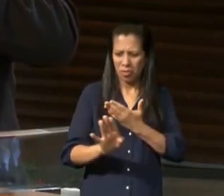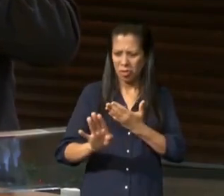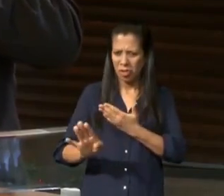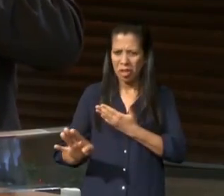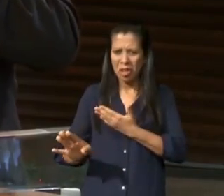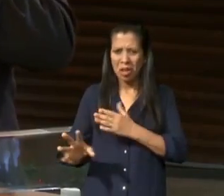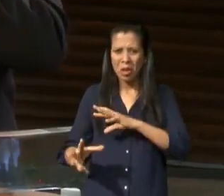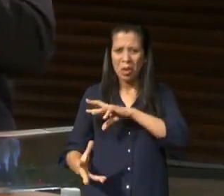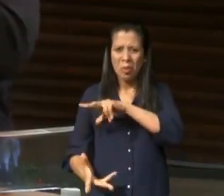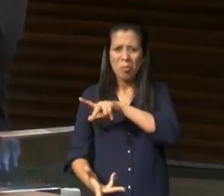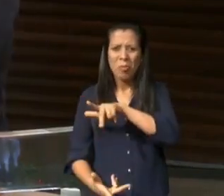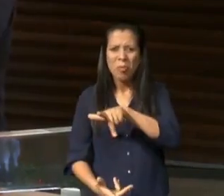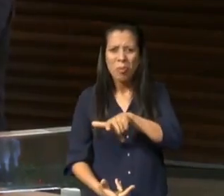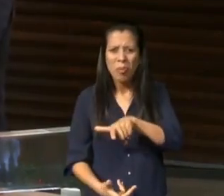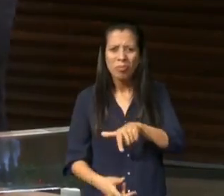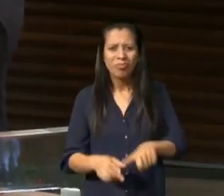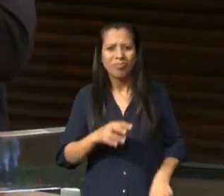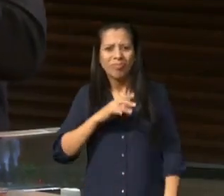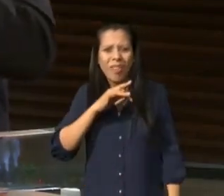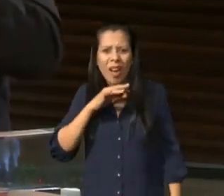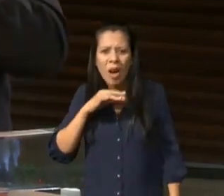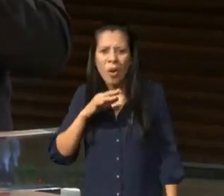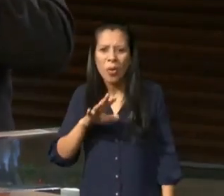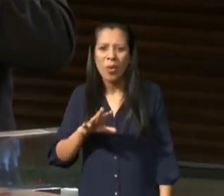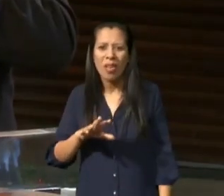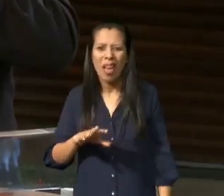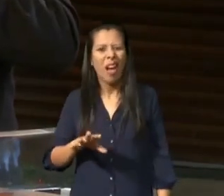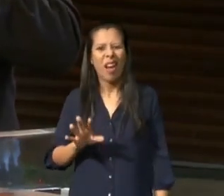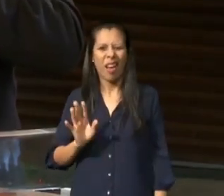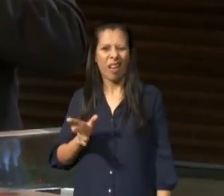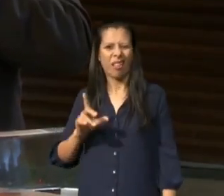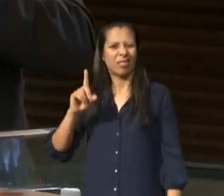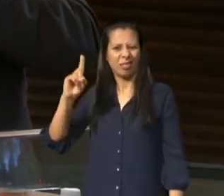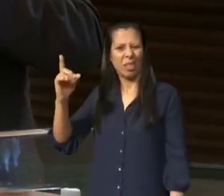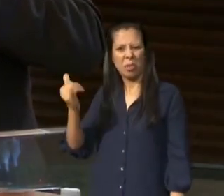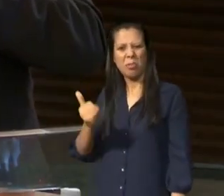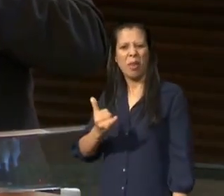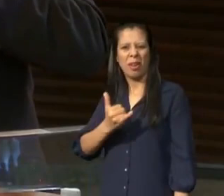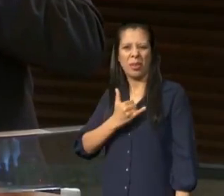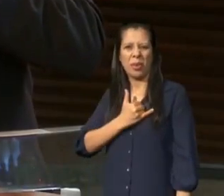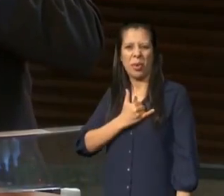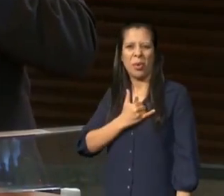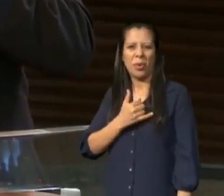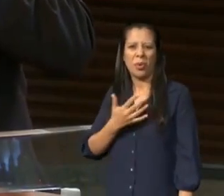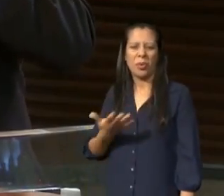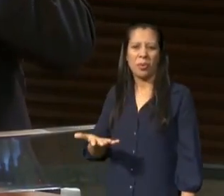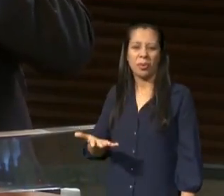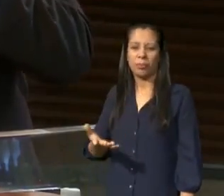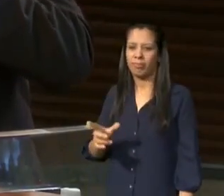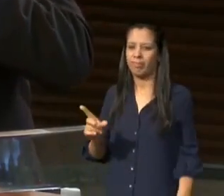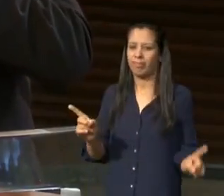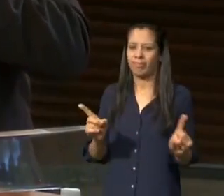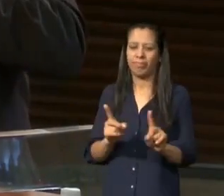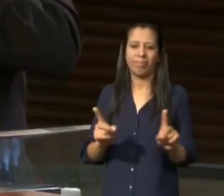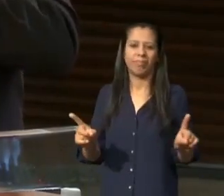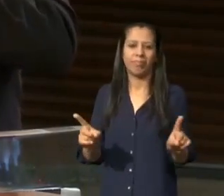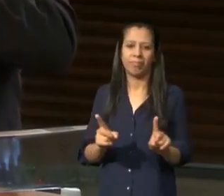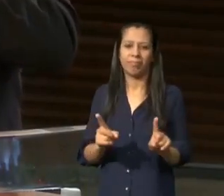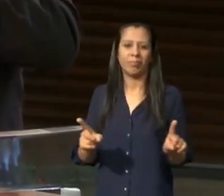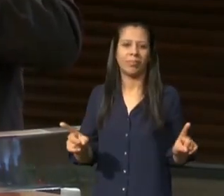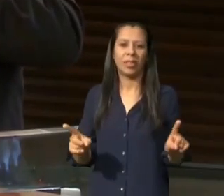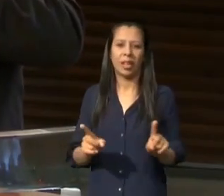este é um ato de coragem de todos nós que estamos aqui mas não significa que este ato de coragem vai levar nos para o céu